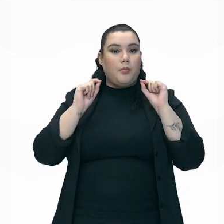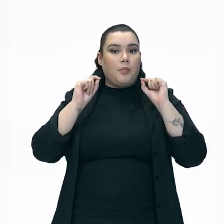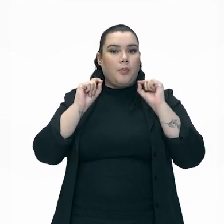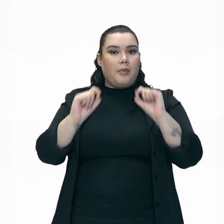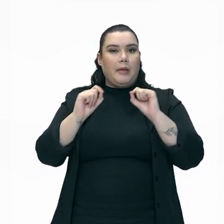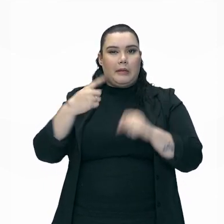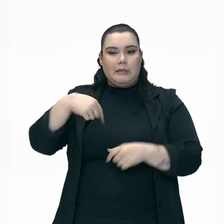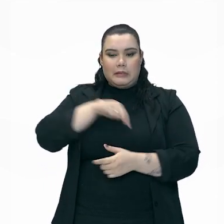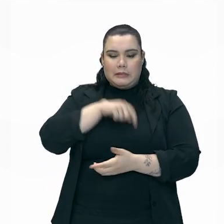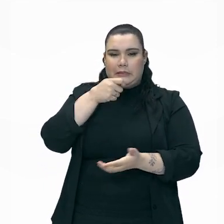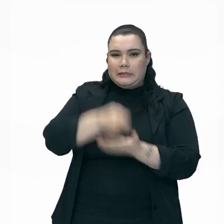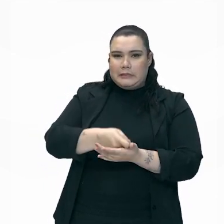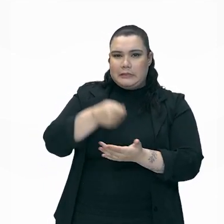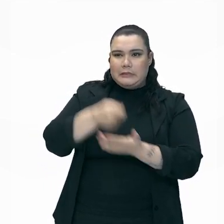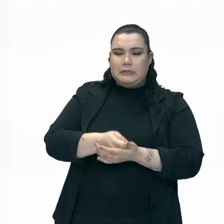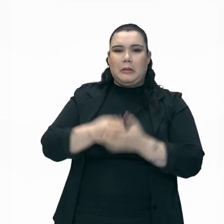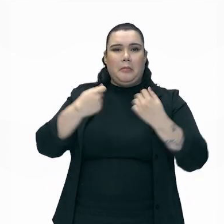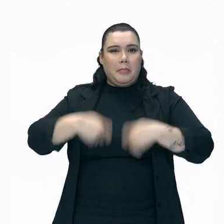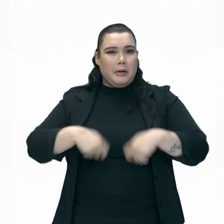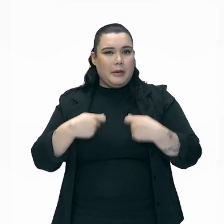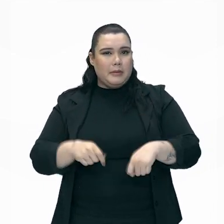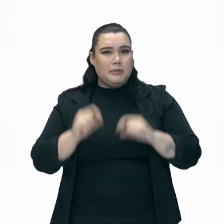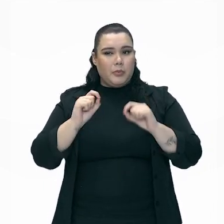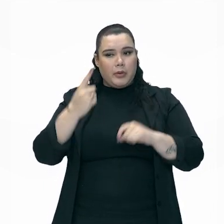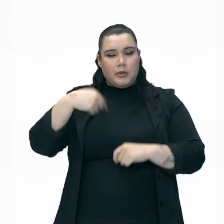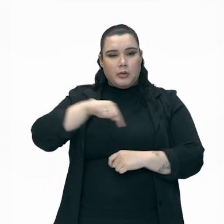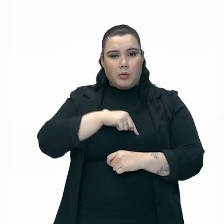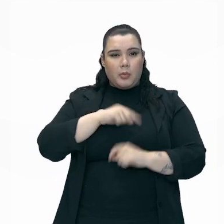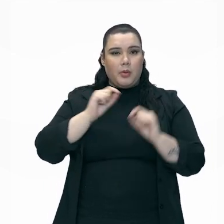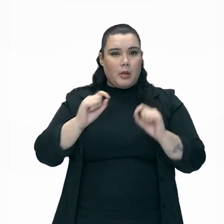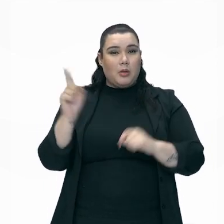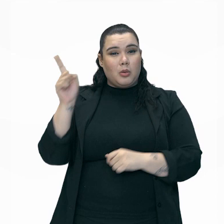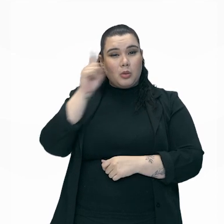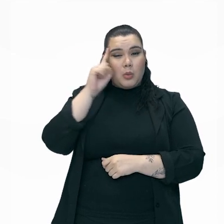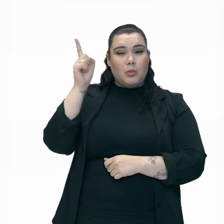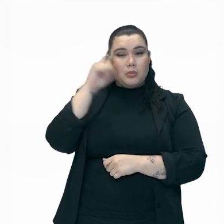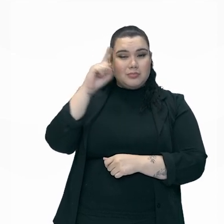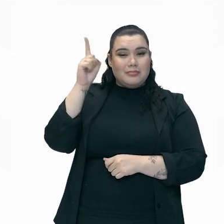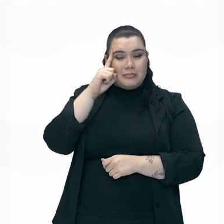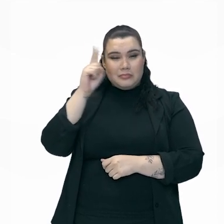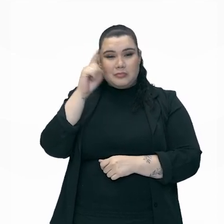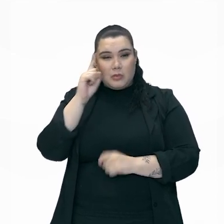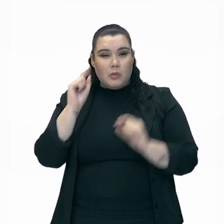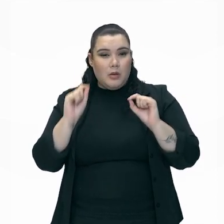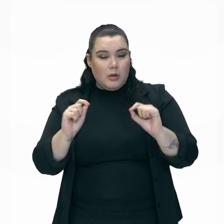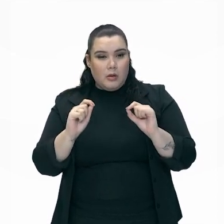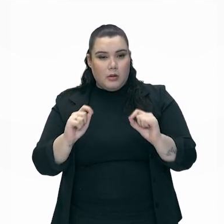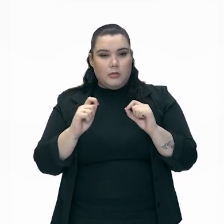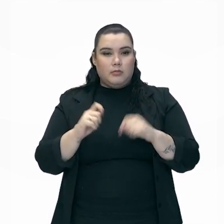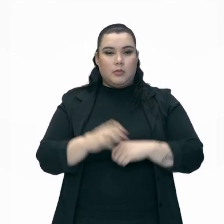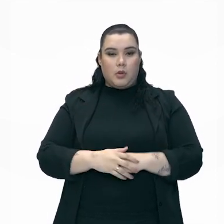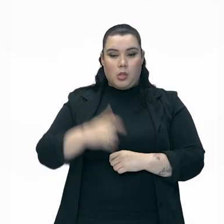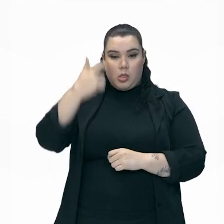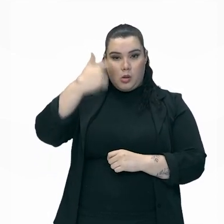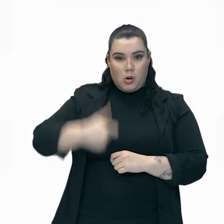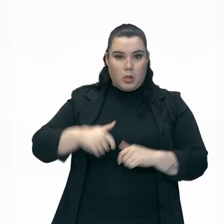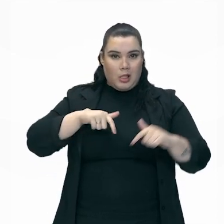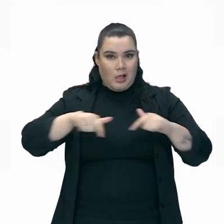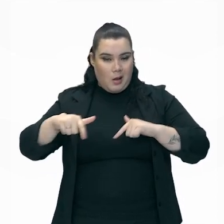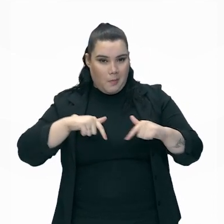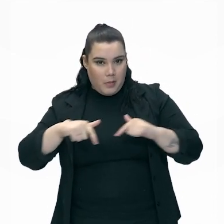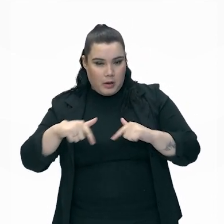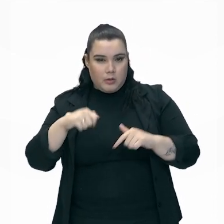gente? O que é muito exigido da gente? Cada dia a mais. Que a gente, que os trabalhadores em geral,